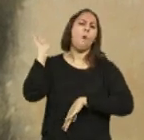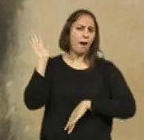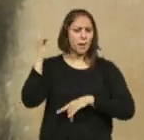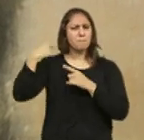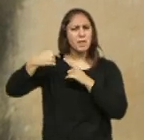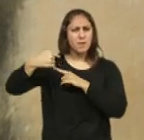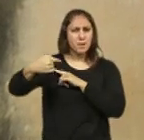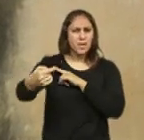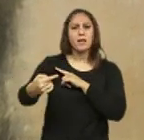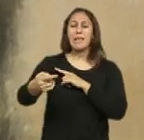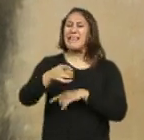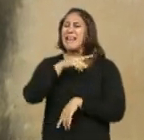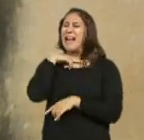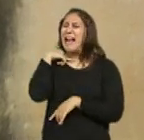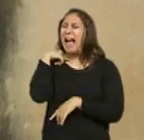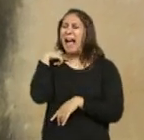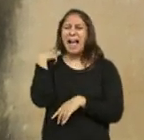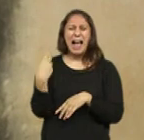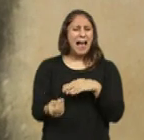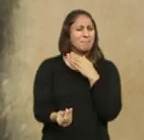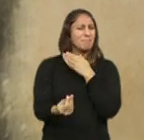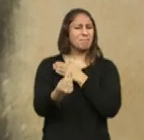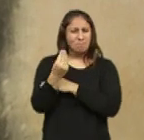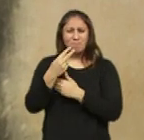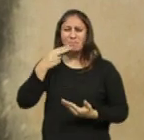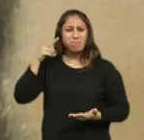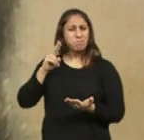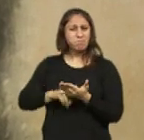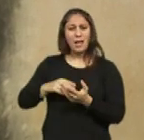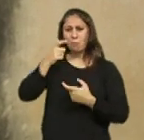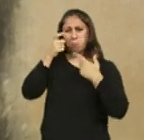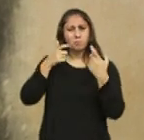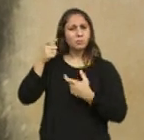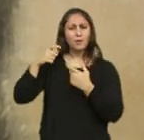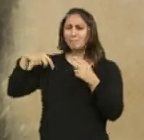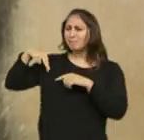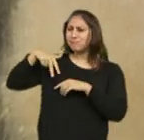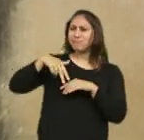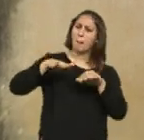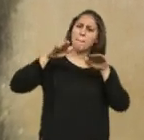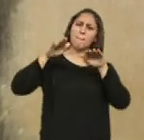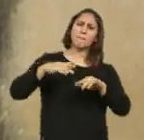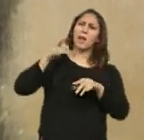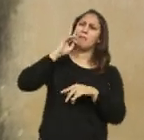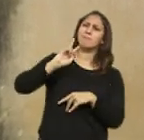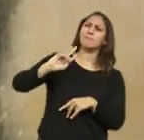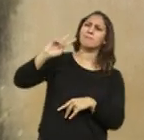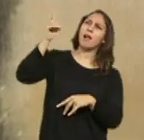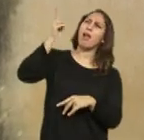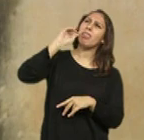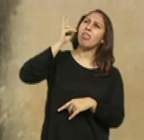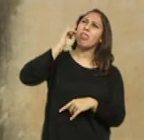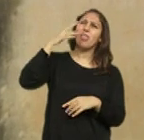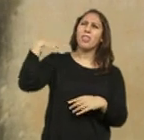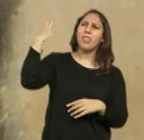e são raras, eu diria até muito raras, as pessoas que se detêm para apreciar